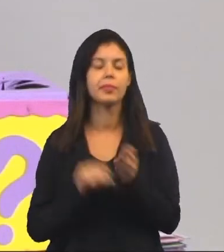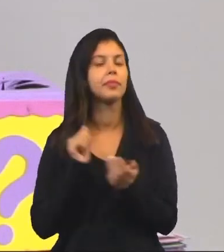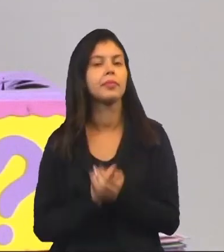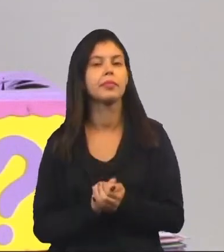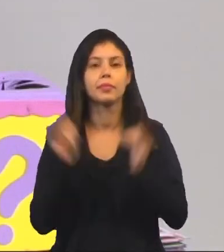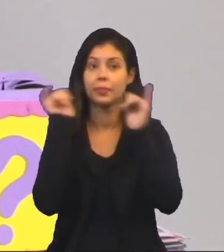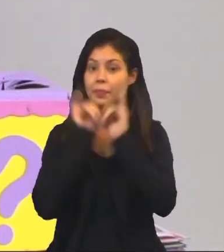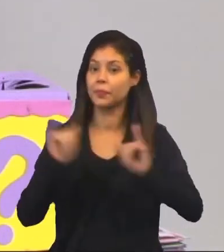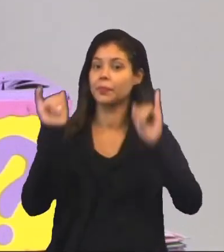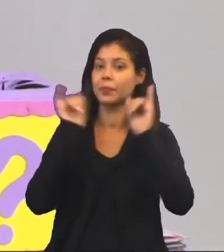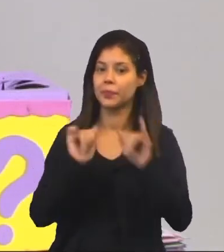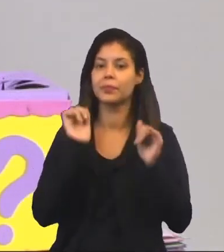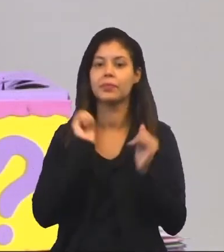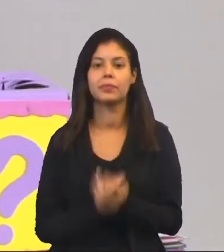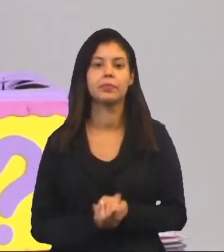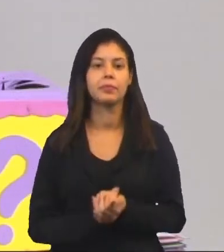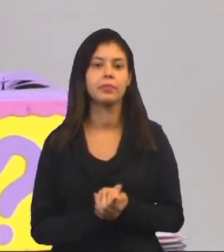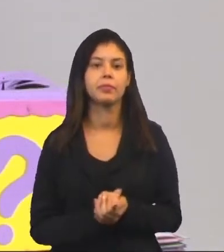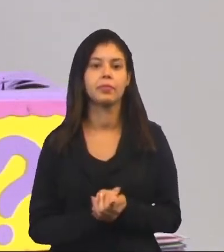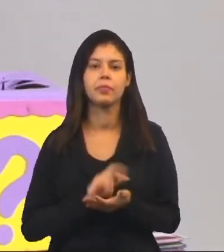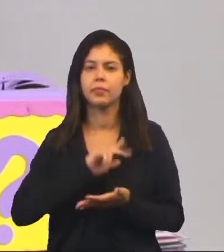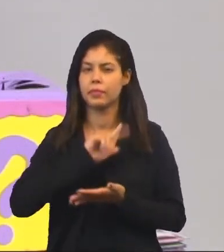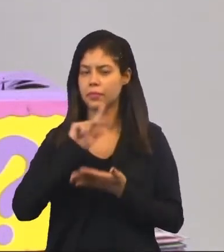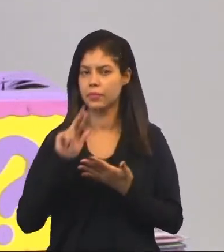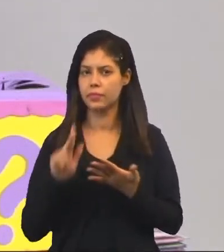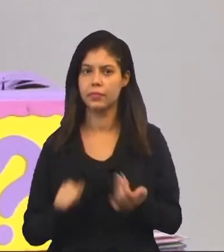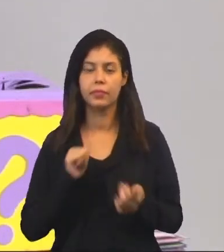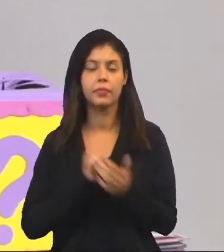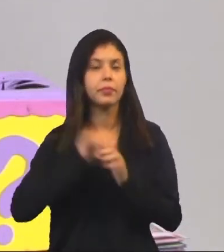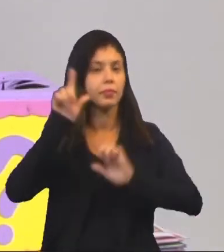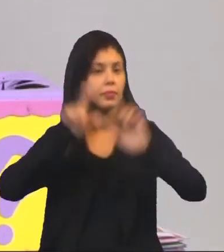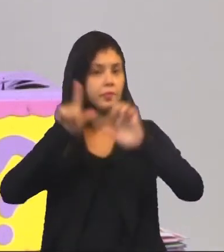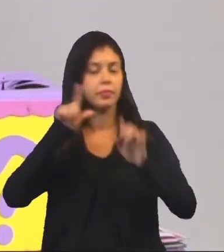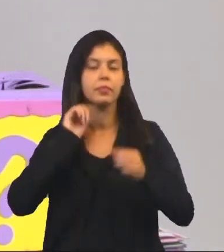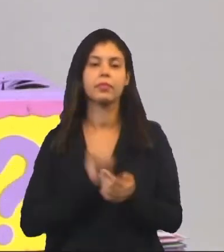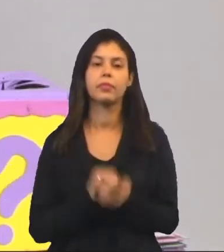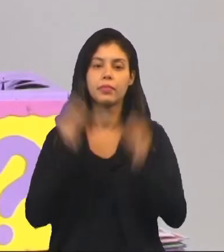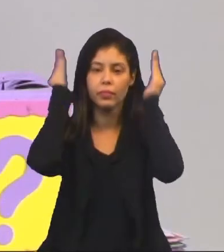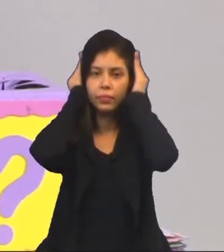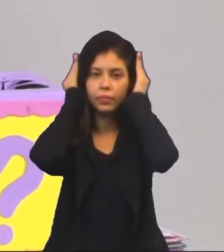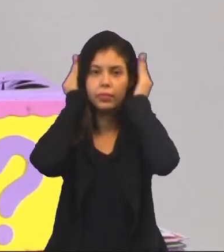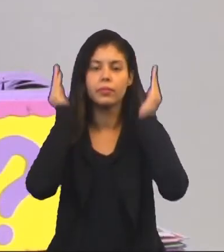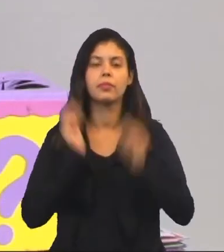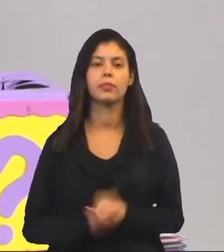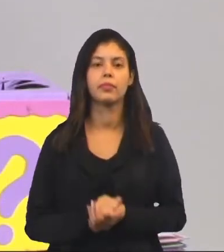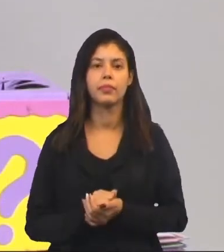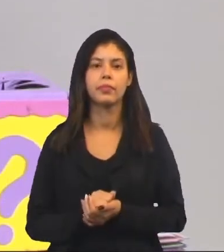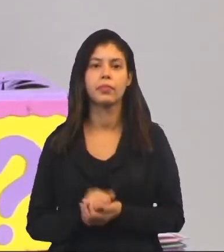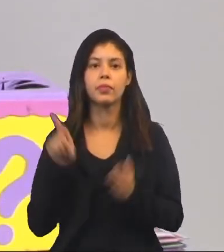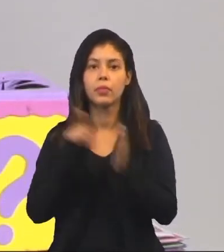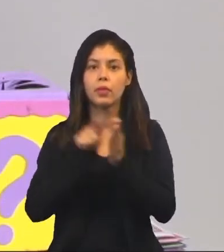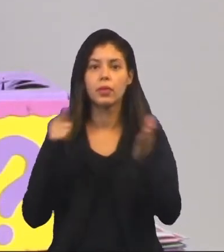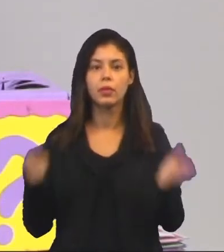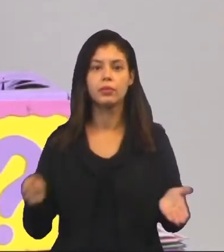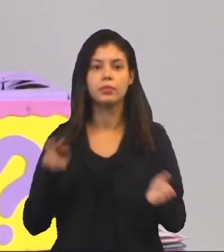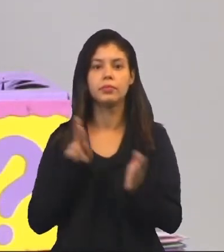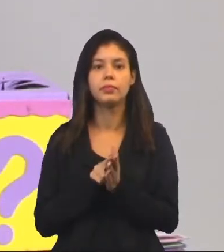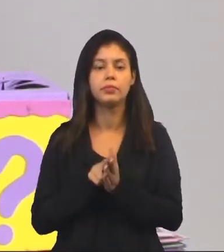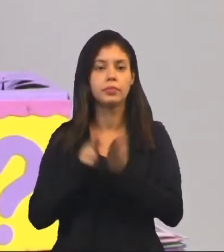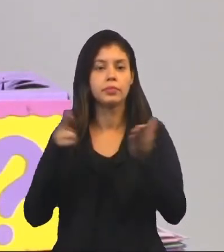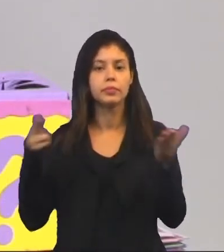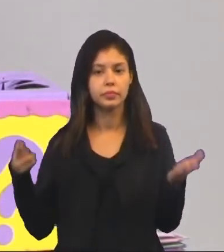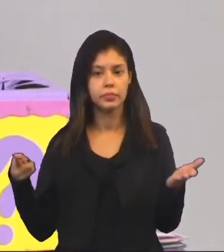publicitários que são veiculados na televisão, no rádio, nos jornais,